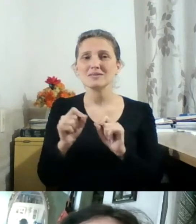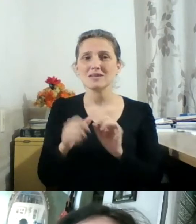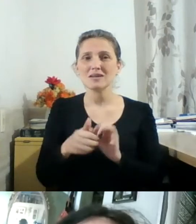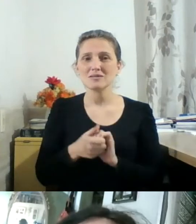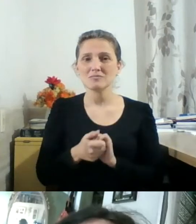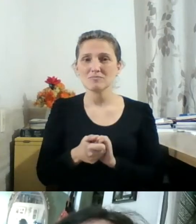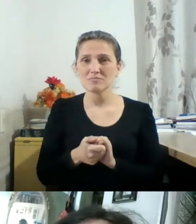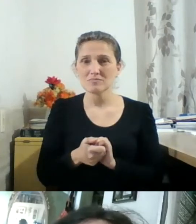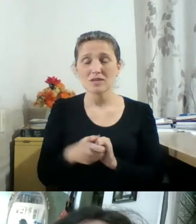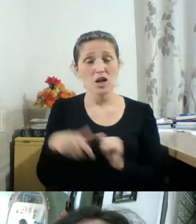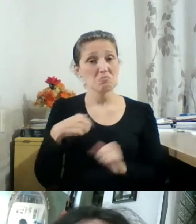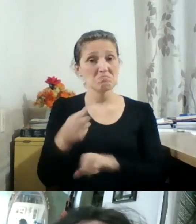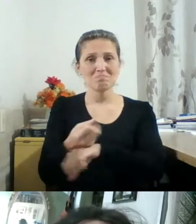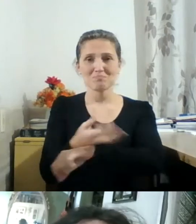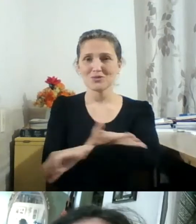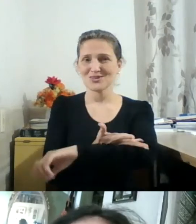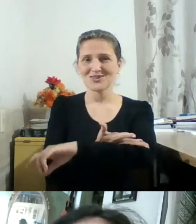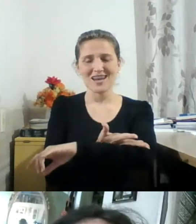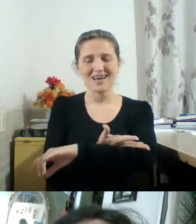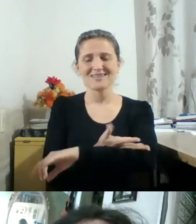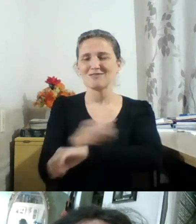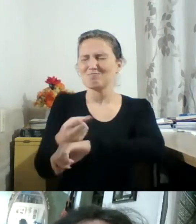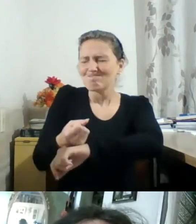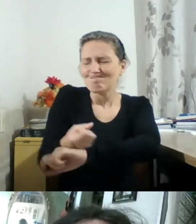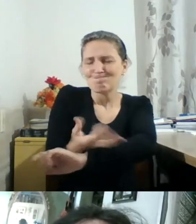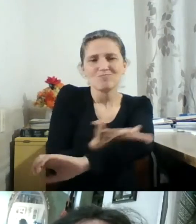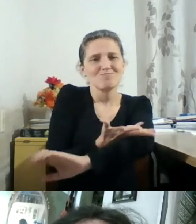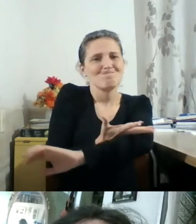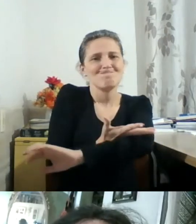muito emocionado. Muito emocionado.